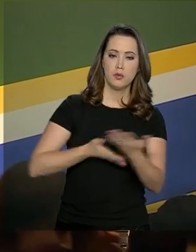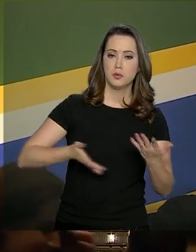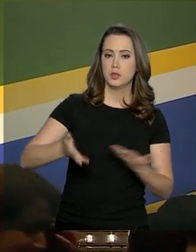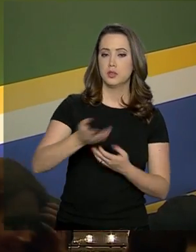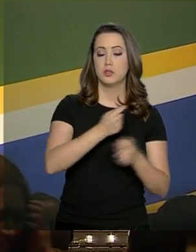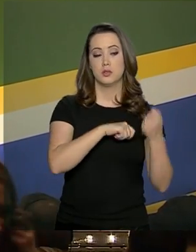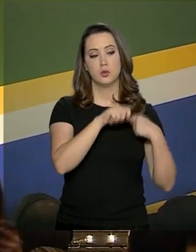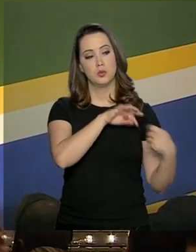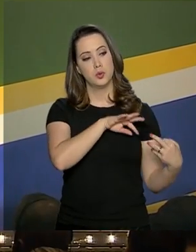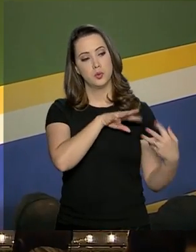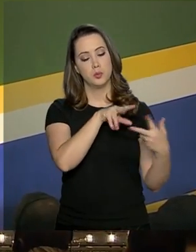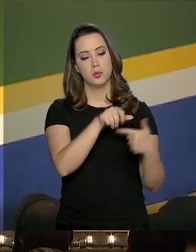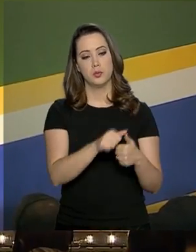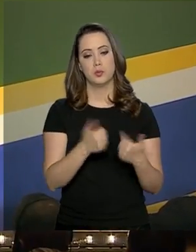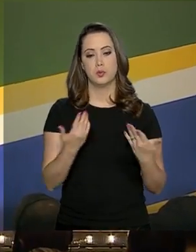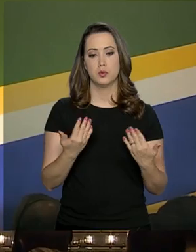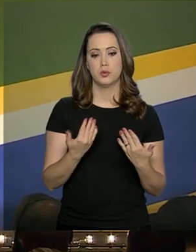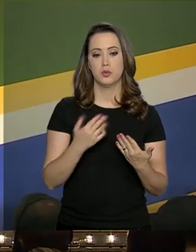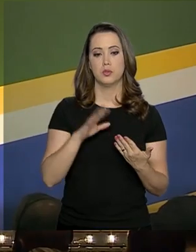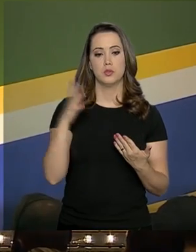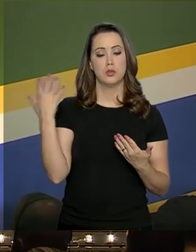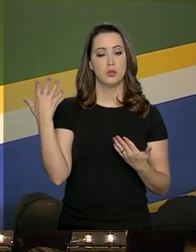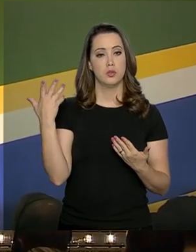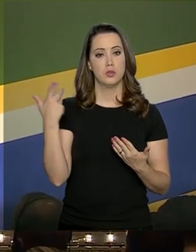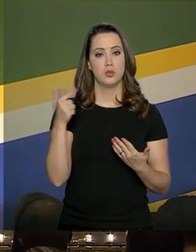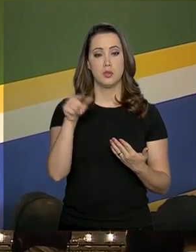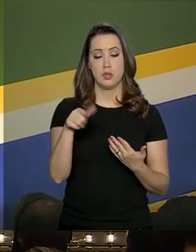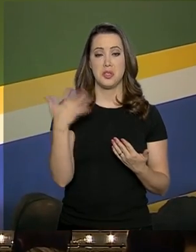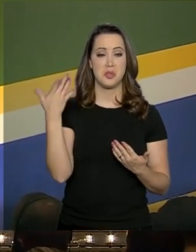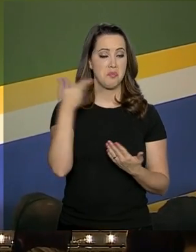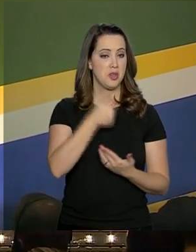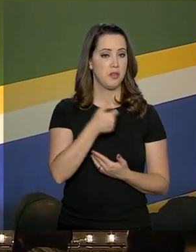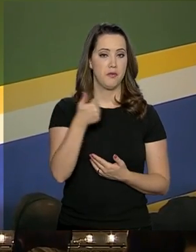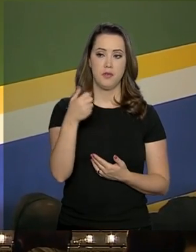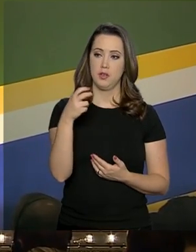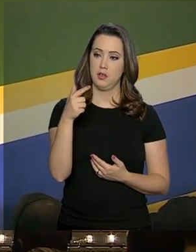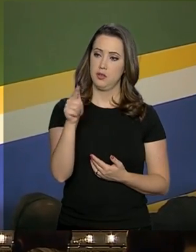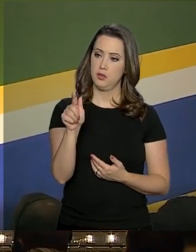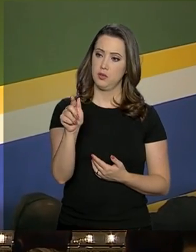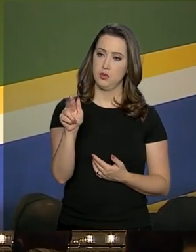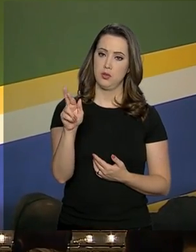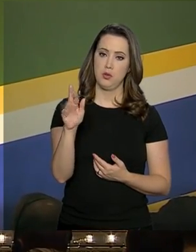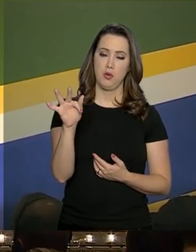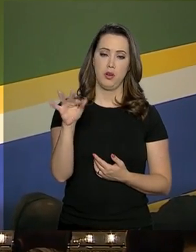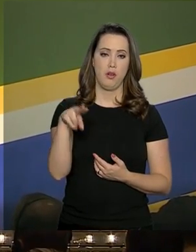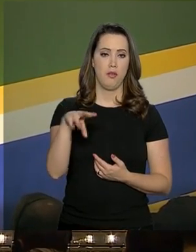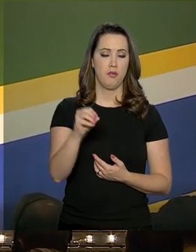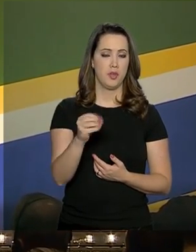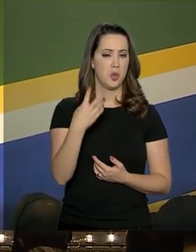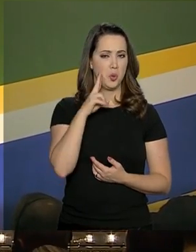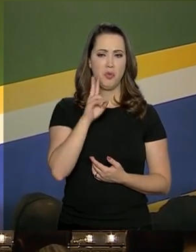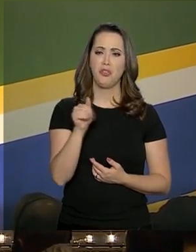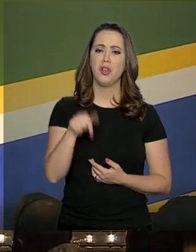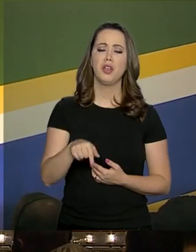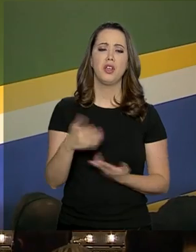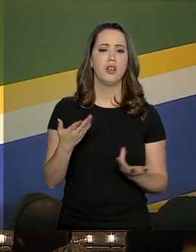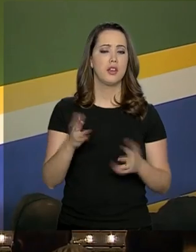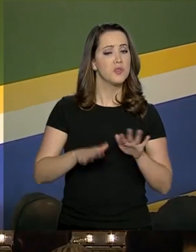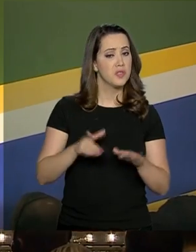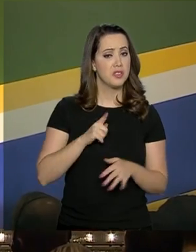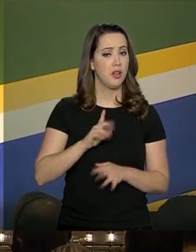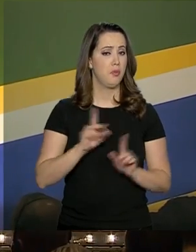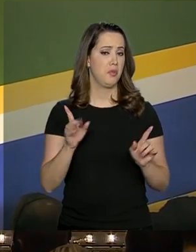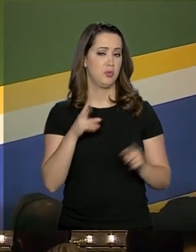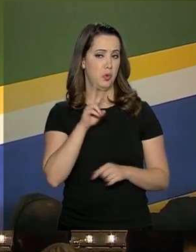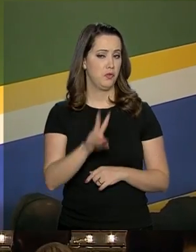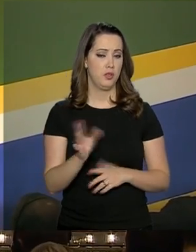a economia do mundo, das maravilhas do grafeno, eu não vi aqui, talvez tenha, se não tiver, vamos trabalhar